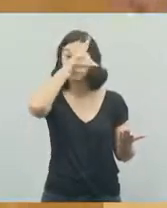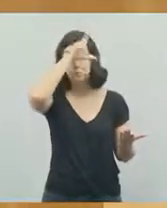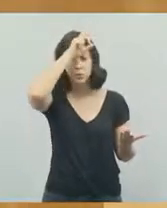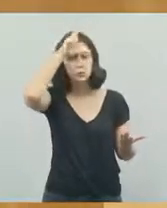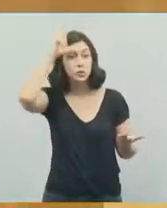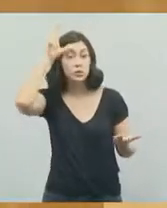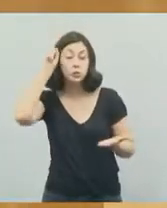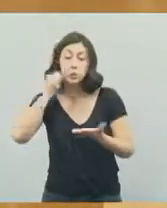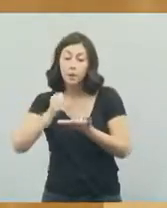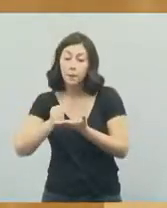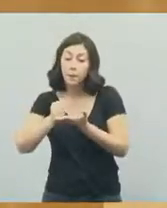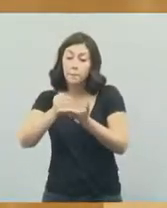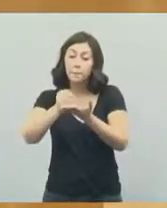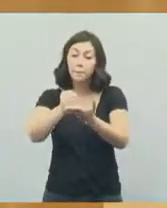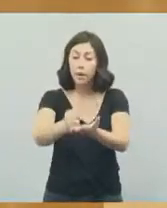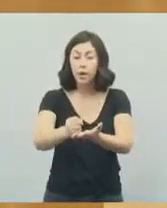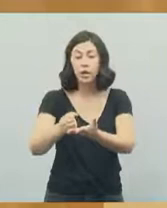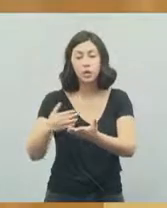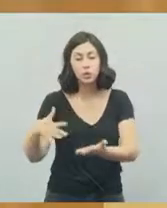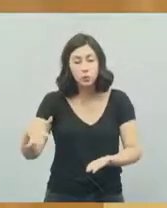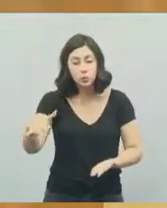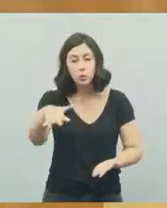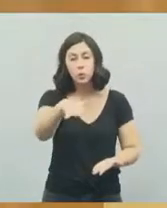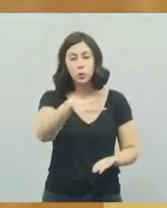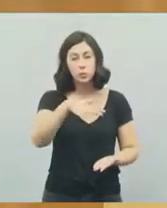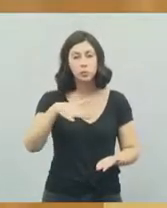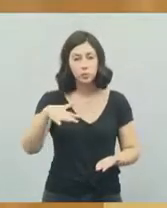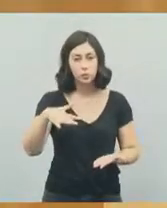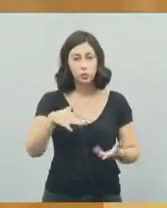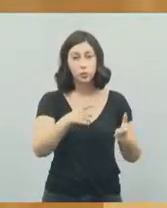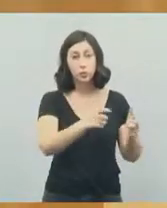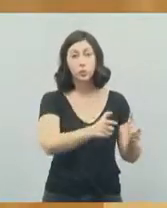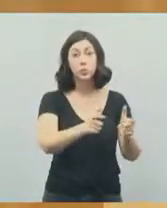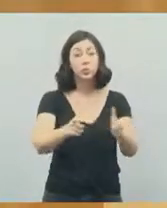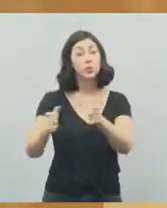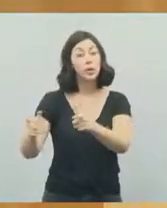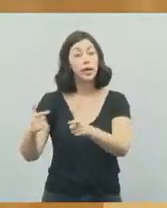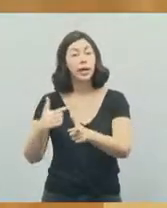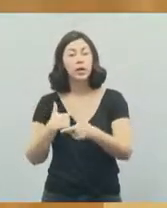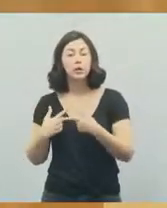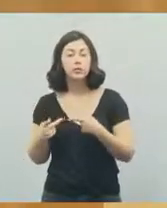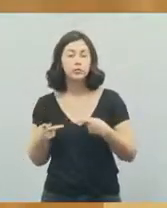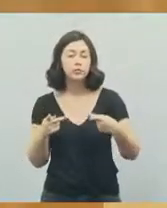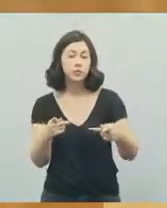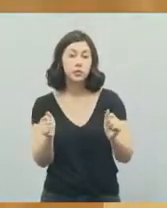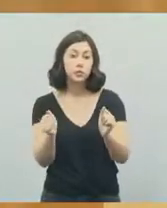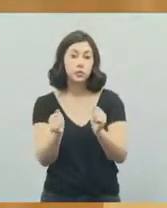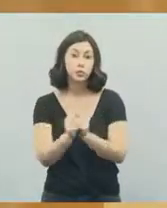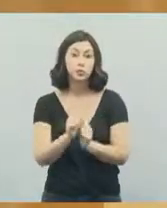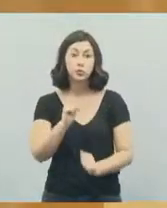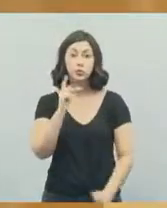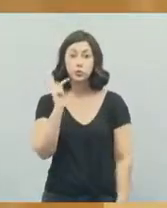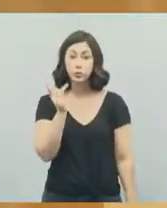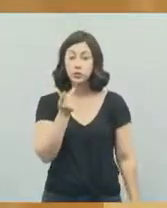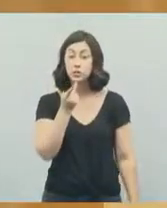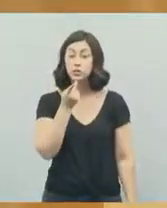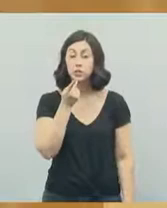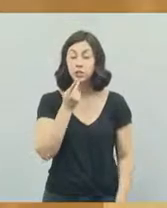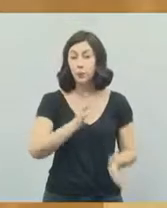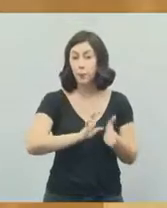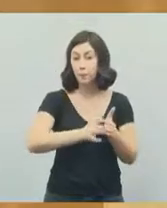abraçar essas pessoas. Nessas casas estive visitando juntamente com o Hernani Barreto, que é do